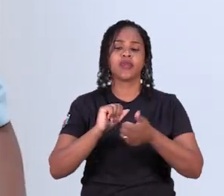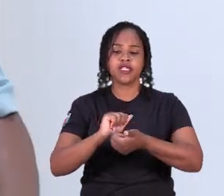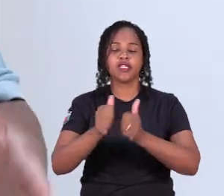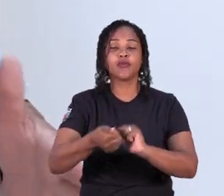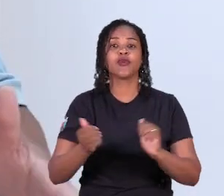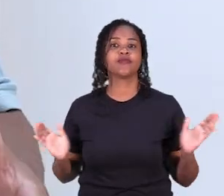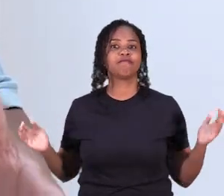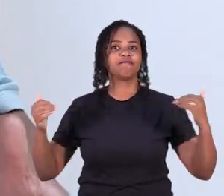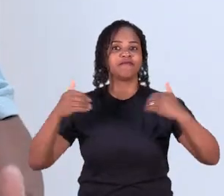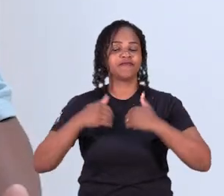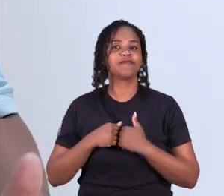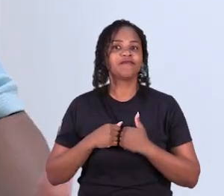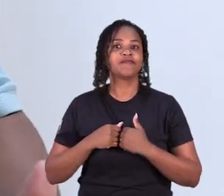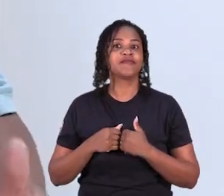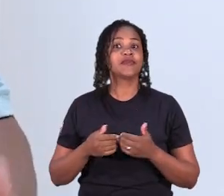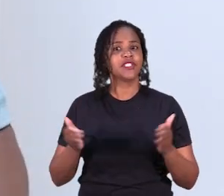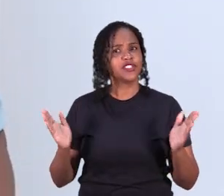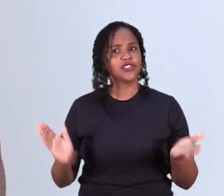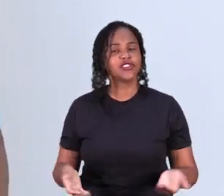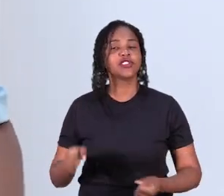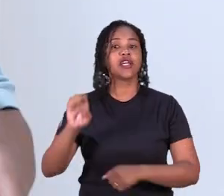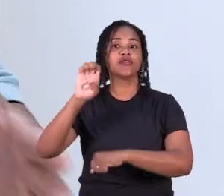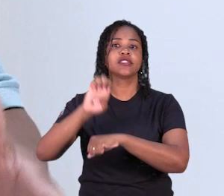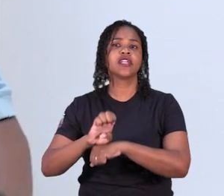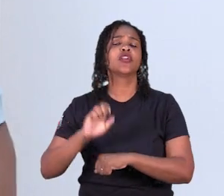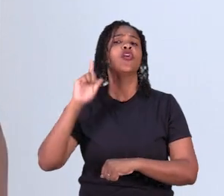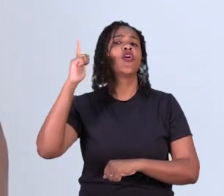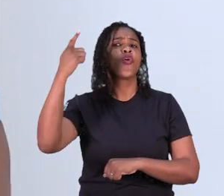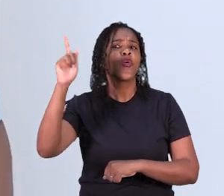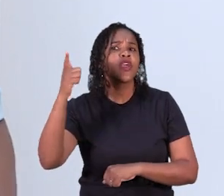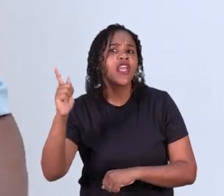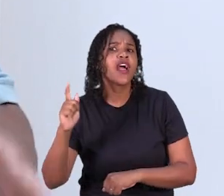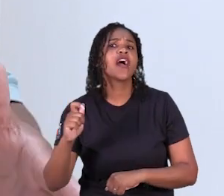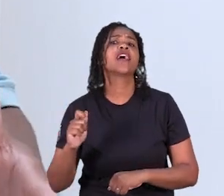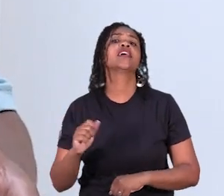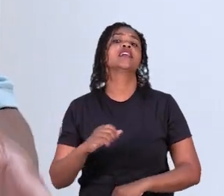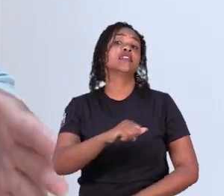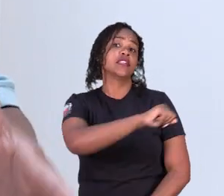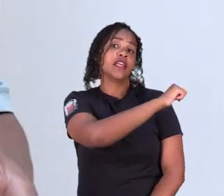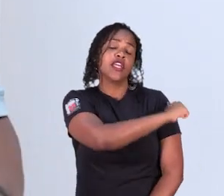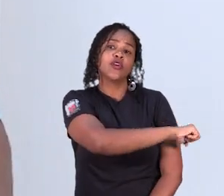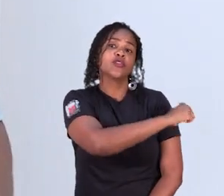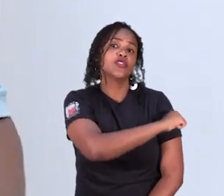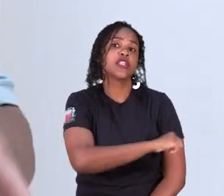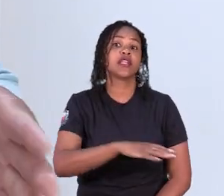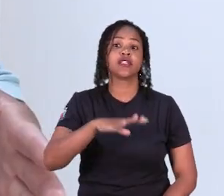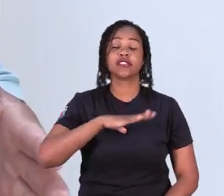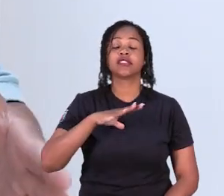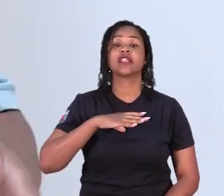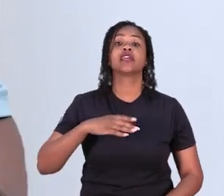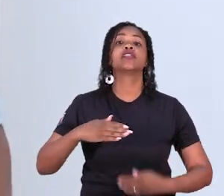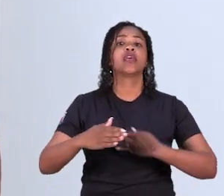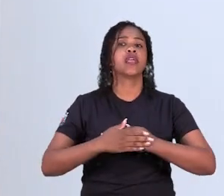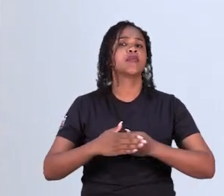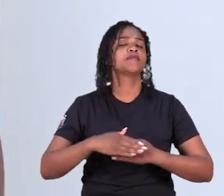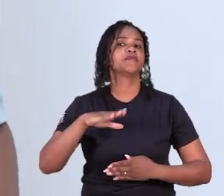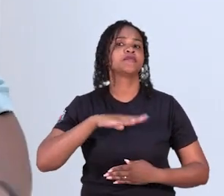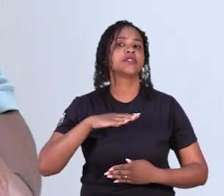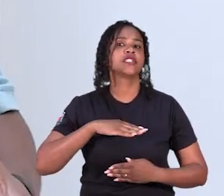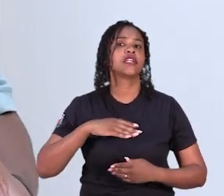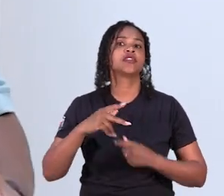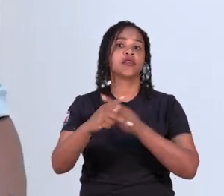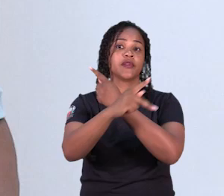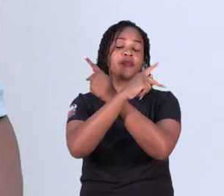aonde que já está no estado do Goiás, no estado do Rio de Janeiro e na cidade de Ribeirão Preto e Presidente Prudente